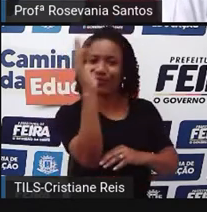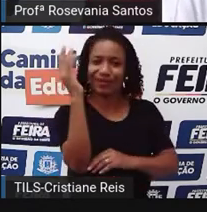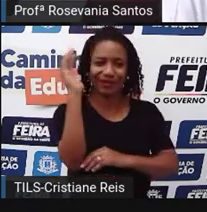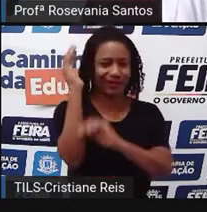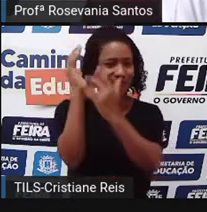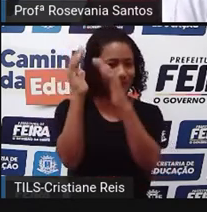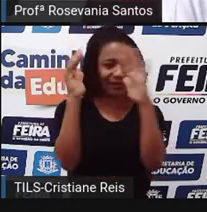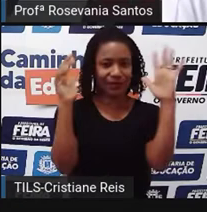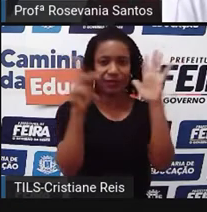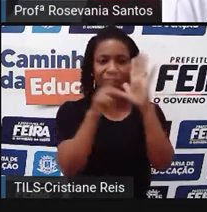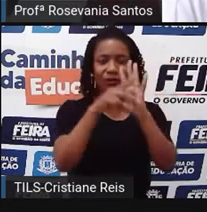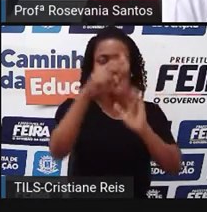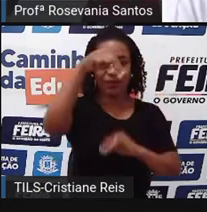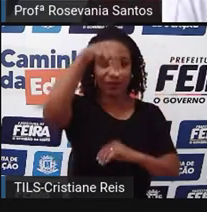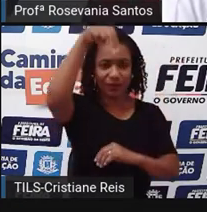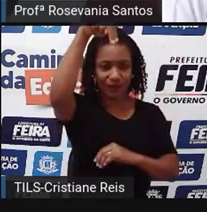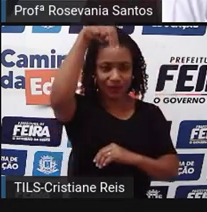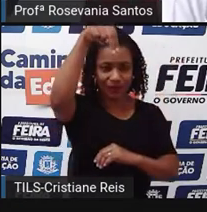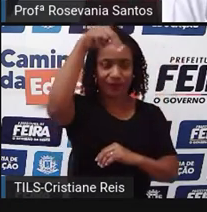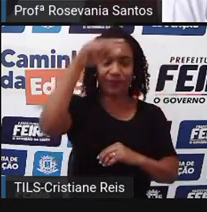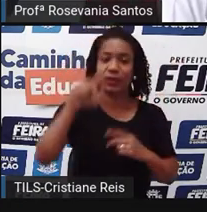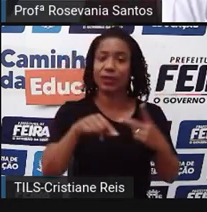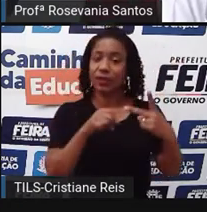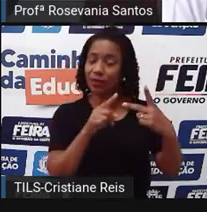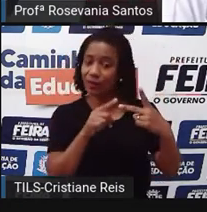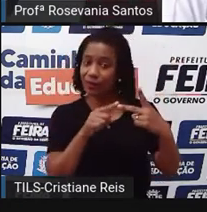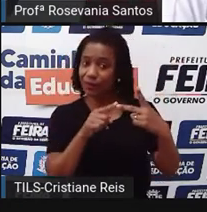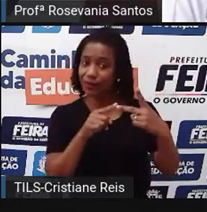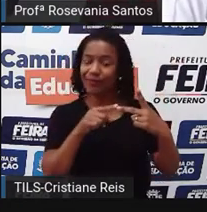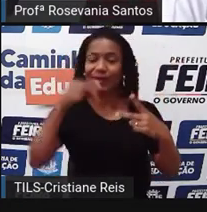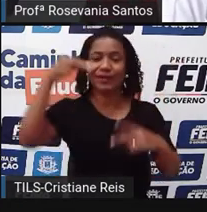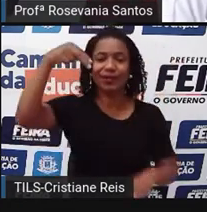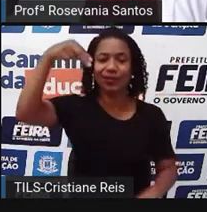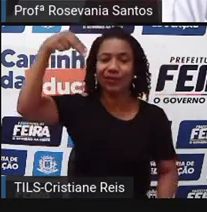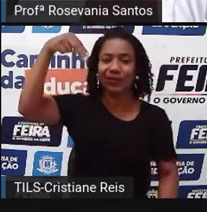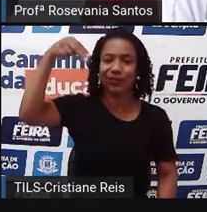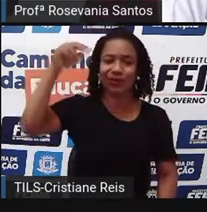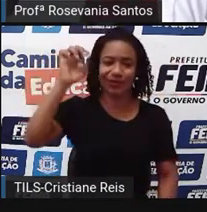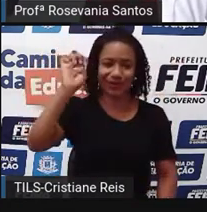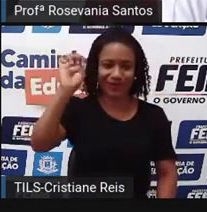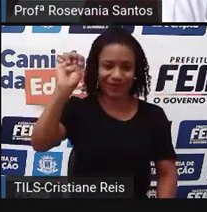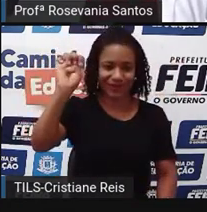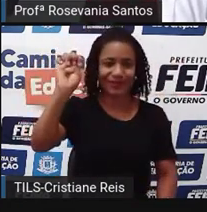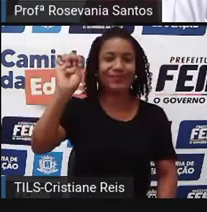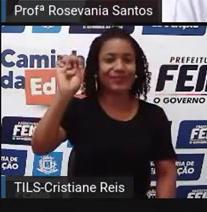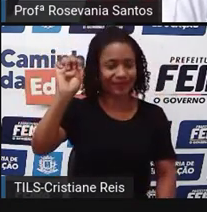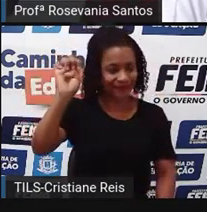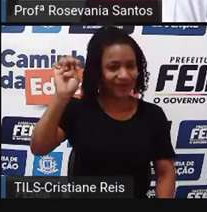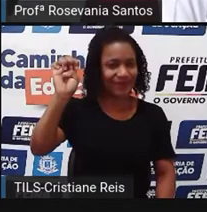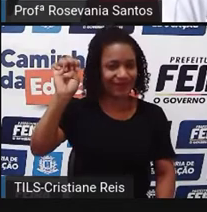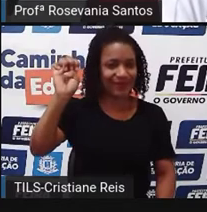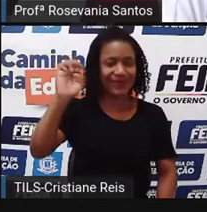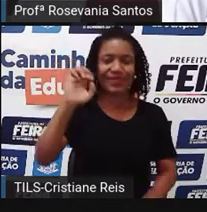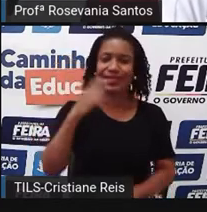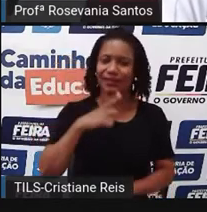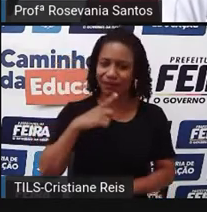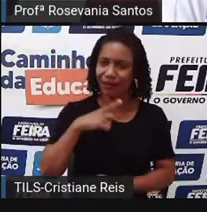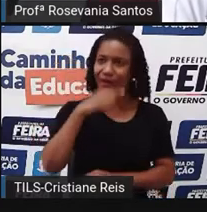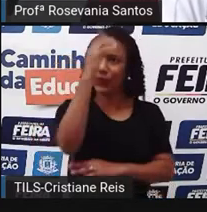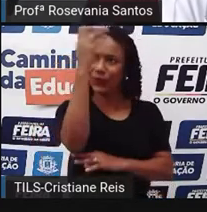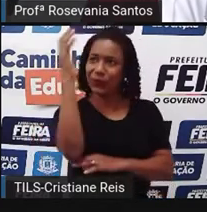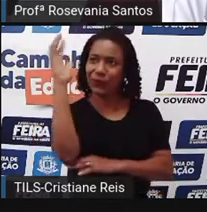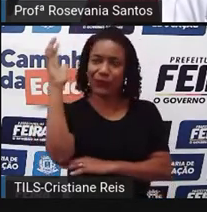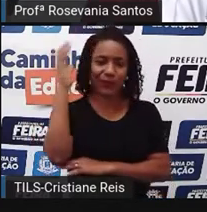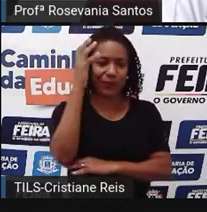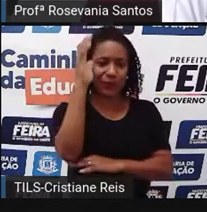né? Aqui a região nordeste, além de ter os elementos naturais que a gente tem, né? Essa parte aqui, né? Da vegetação da caatinga, o